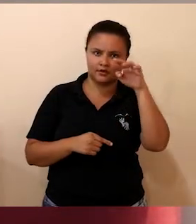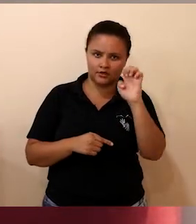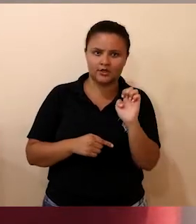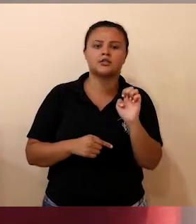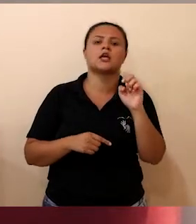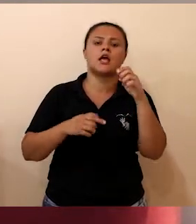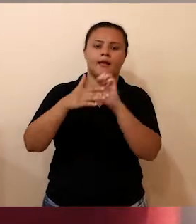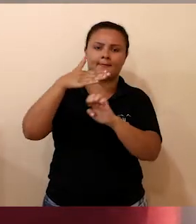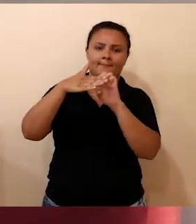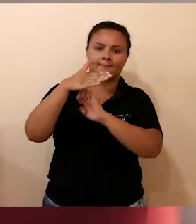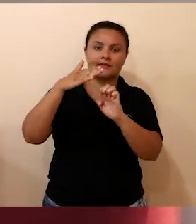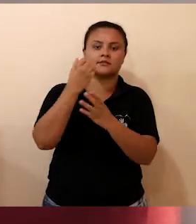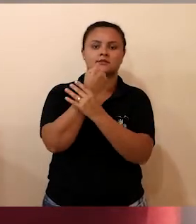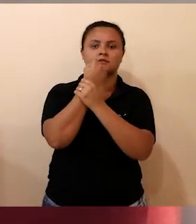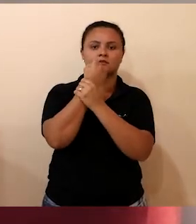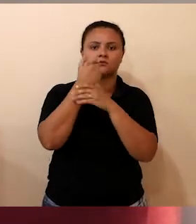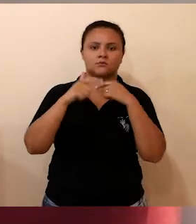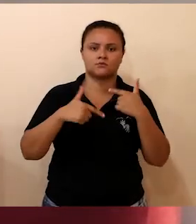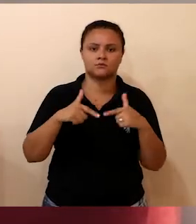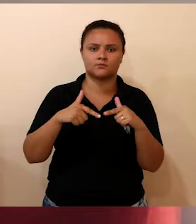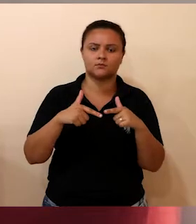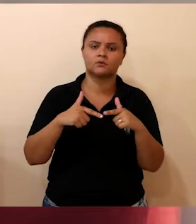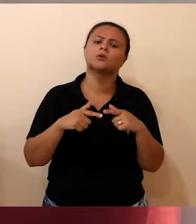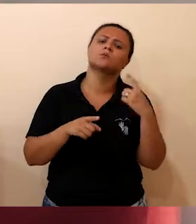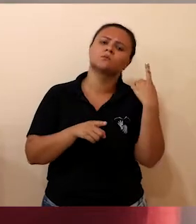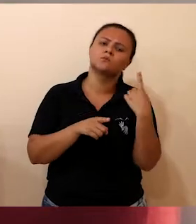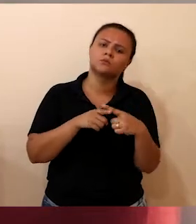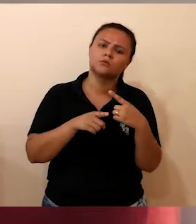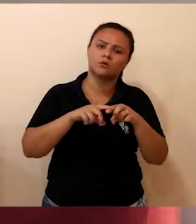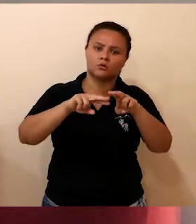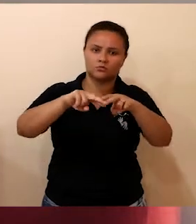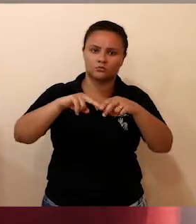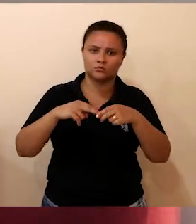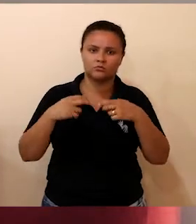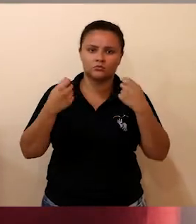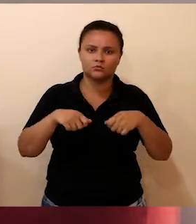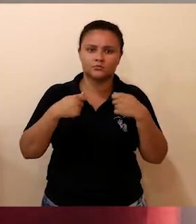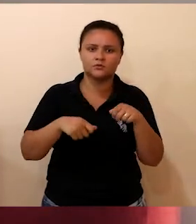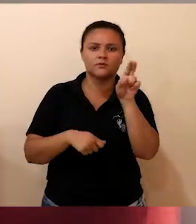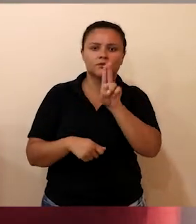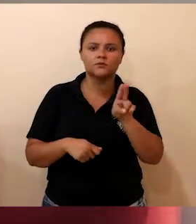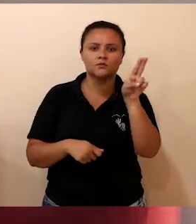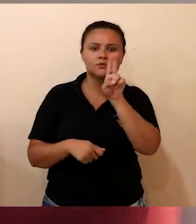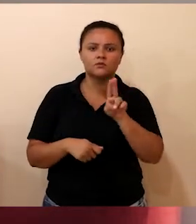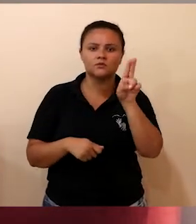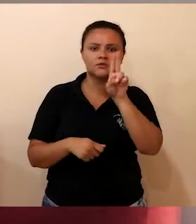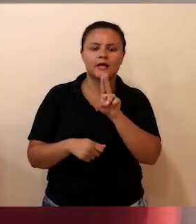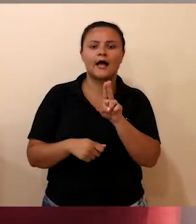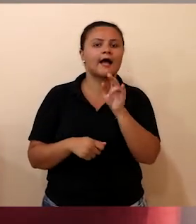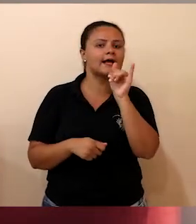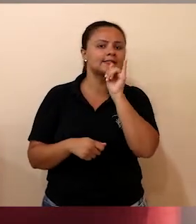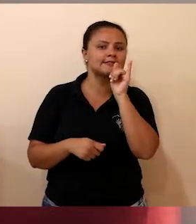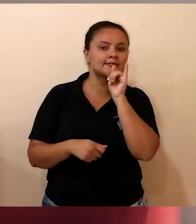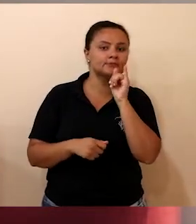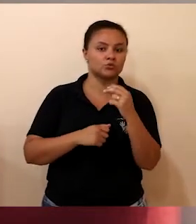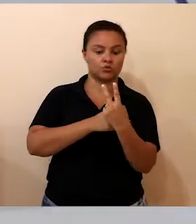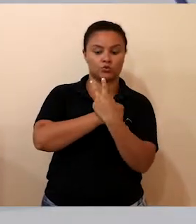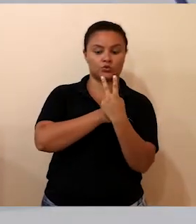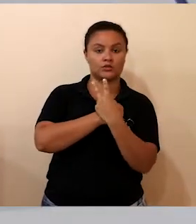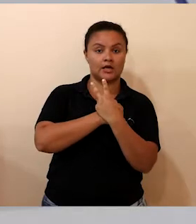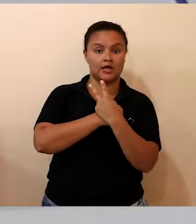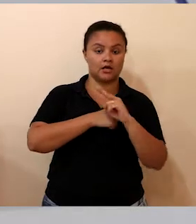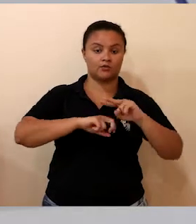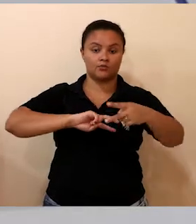do trabalho. Para que ele tem que ser utilizado? Esses equipamentos, ele blinda muito você adquirir uma doença de uma pessoa para